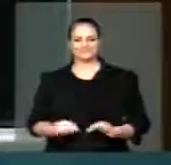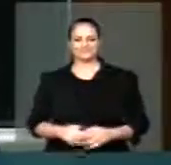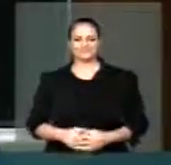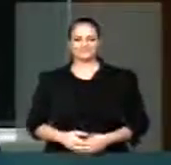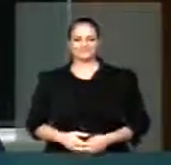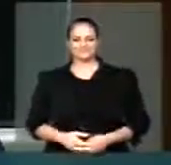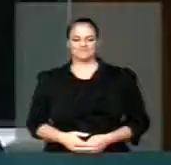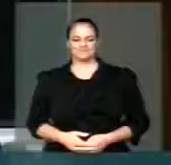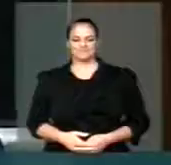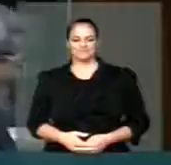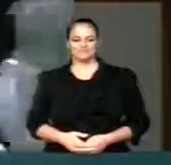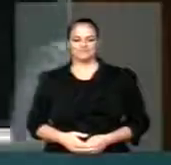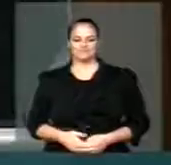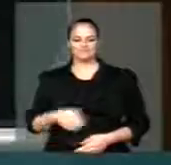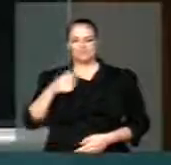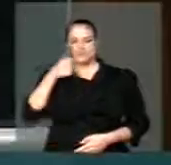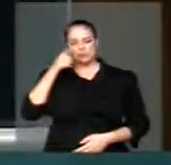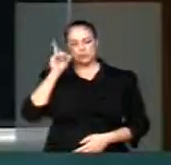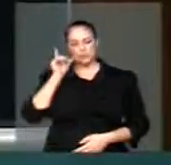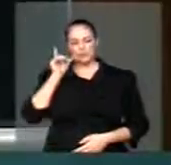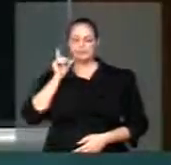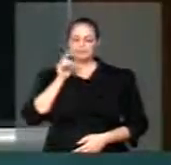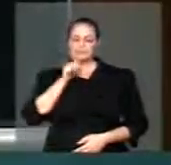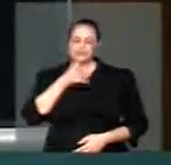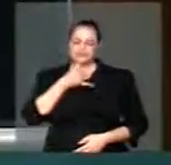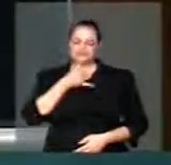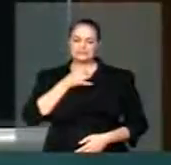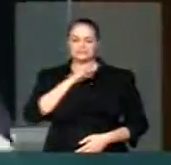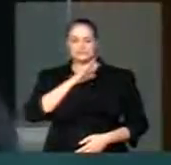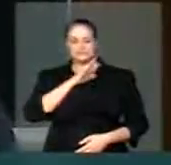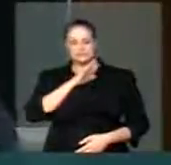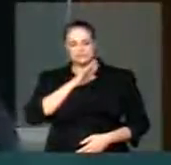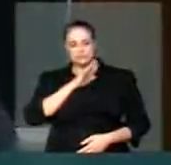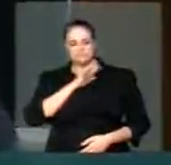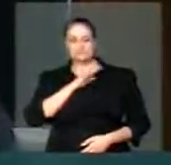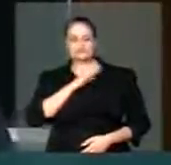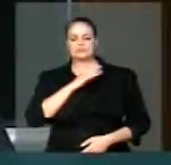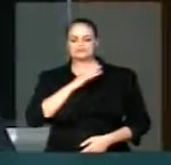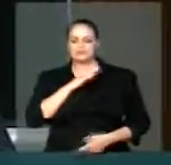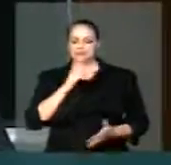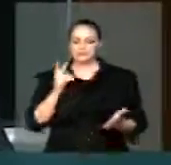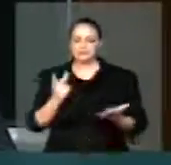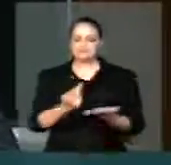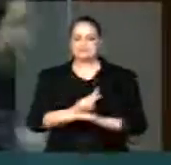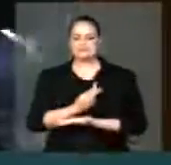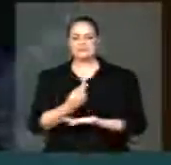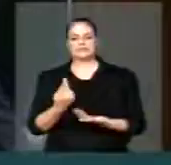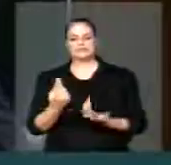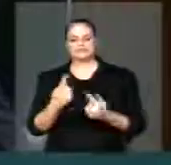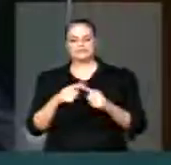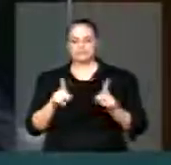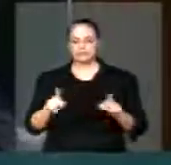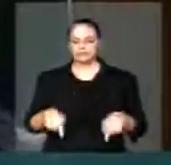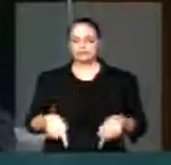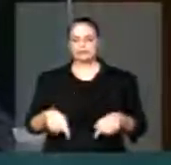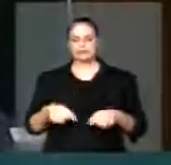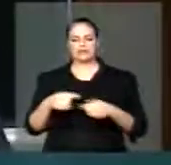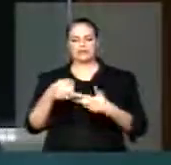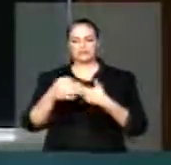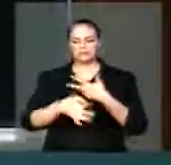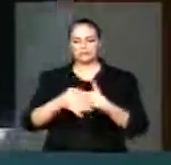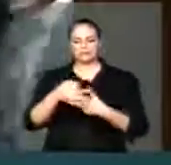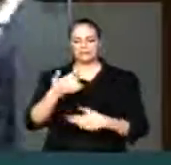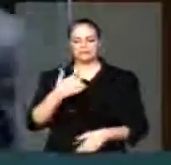lamentar o ocorrido aqui ontem, o nosso pessoal do judiciário, que mais uma vez